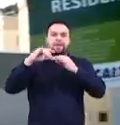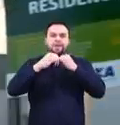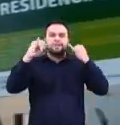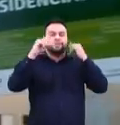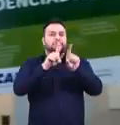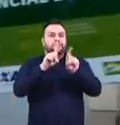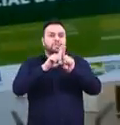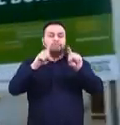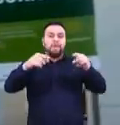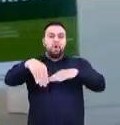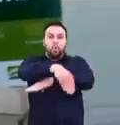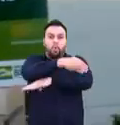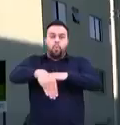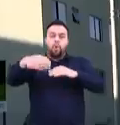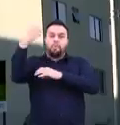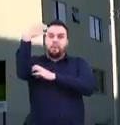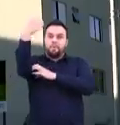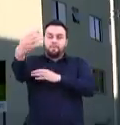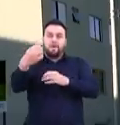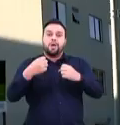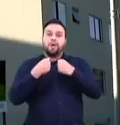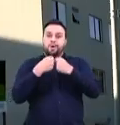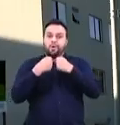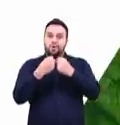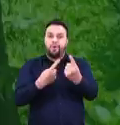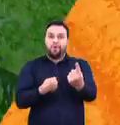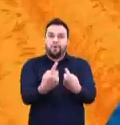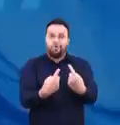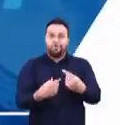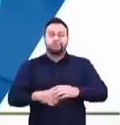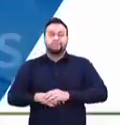elétrica, iluminação pública e transporte público.